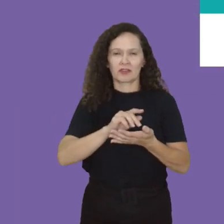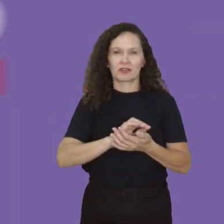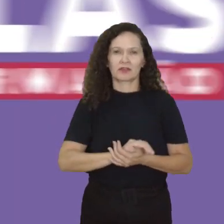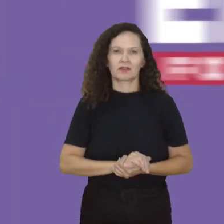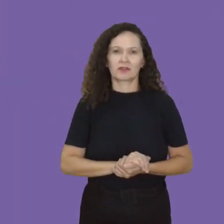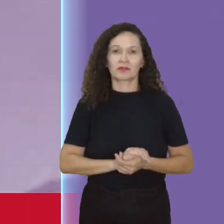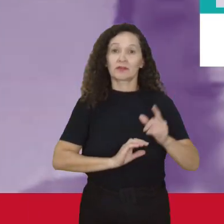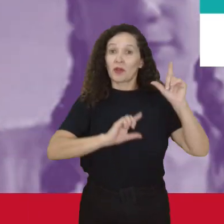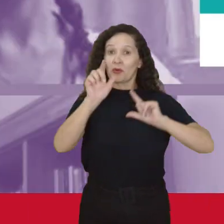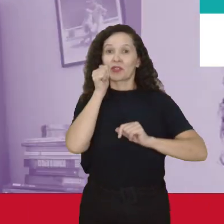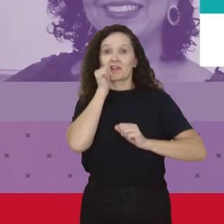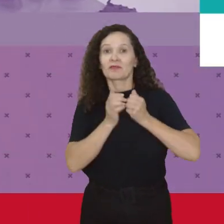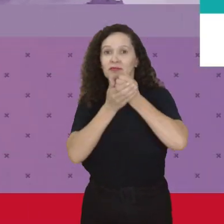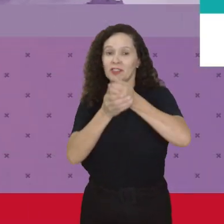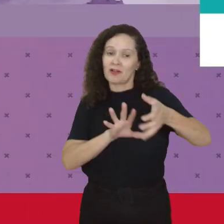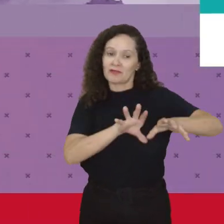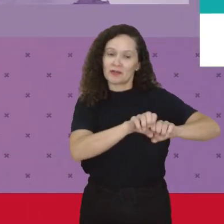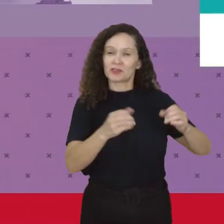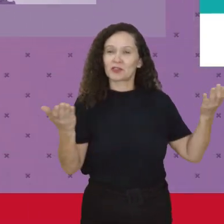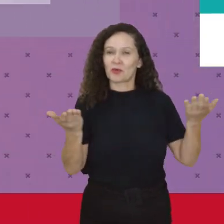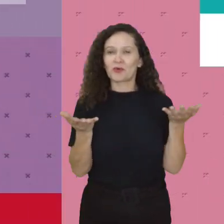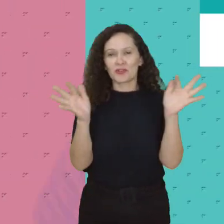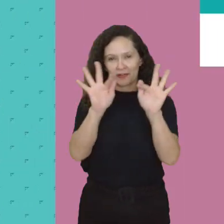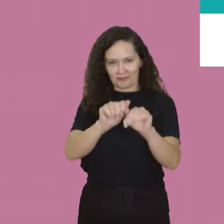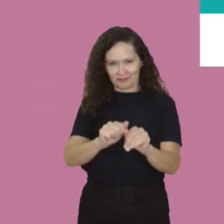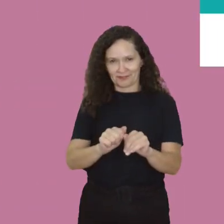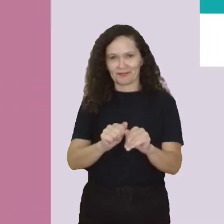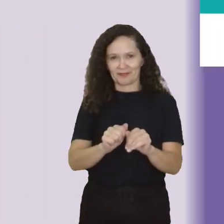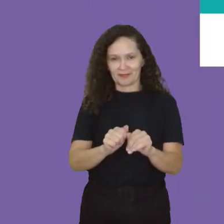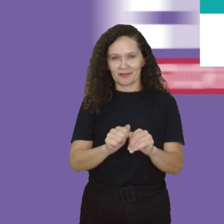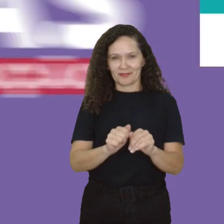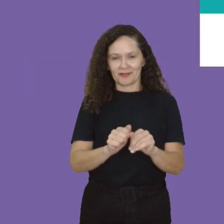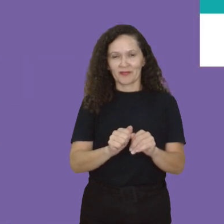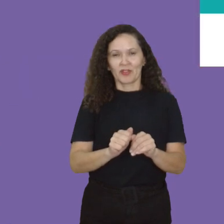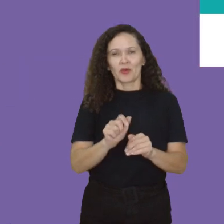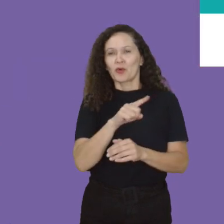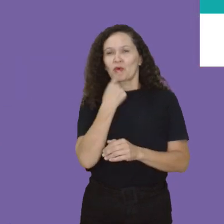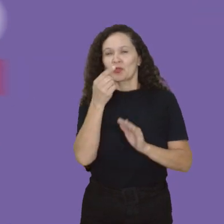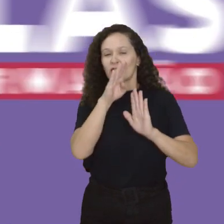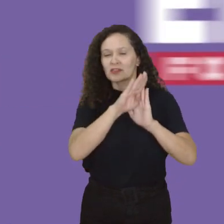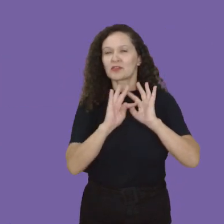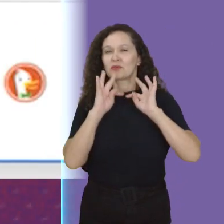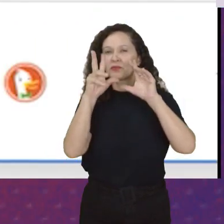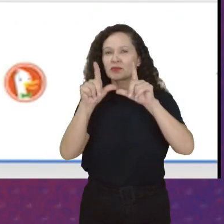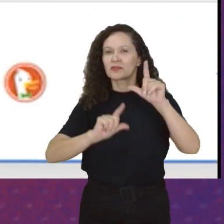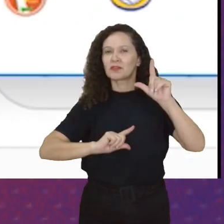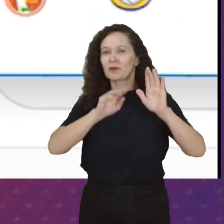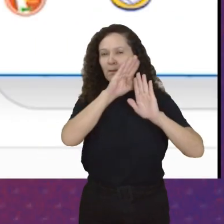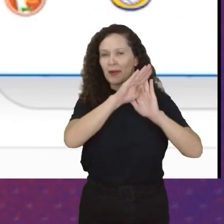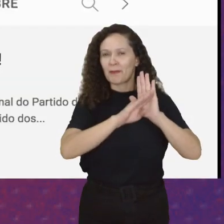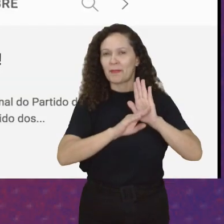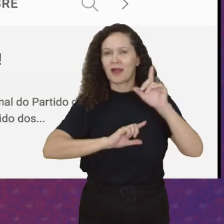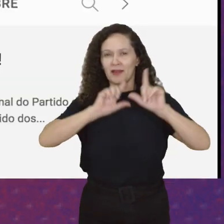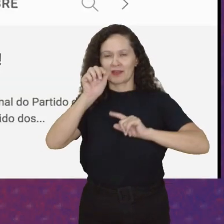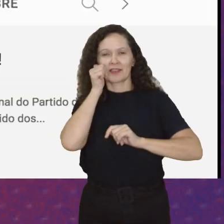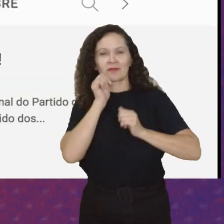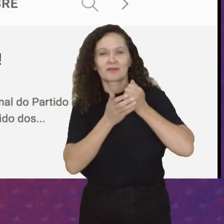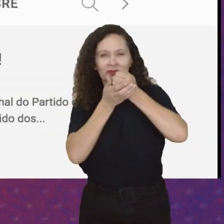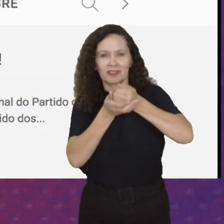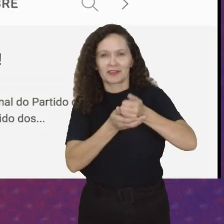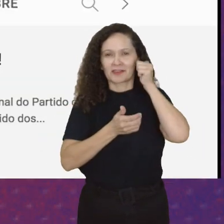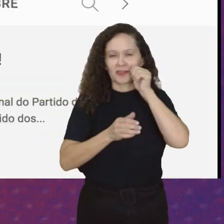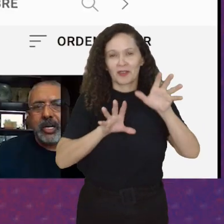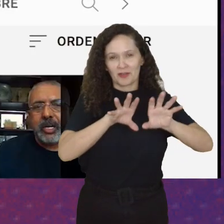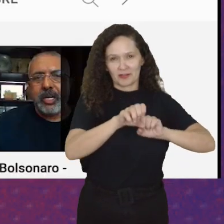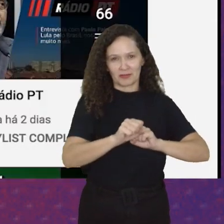O TV Elas por Elas Formação De hoje Fica por aqui Todos os nossos Programas Estão na playlist TV Elas por Elas Formação